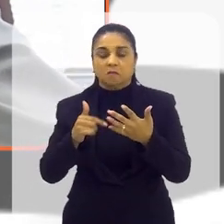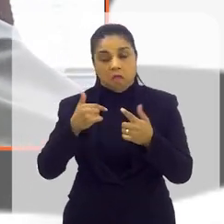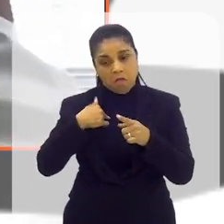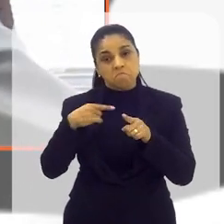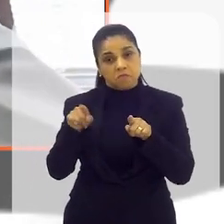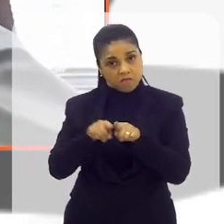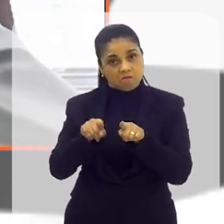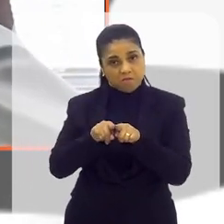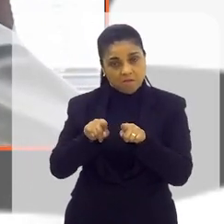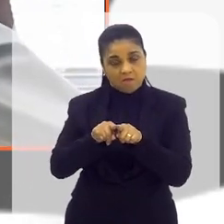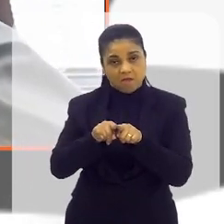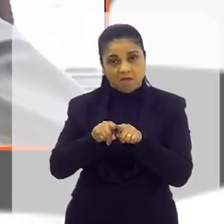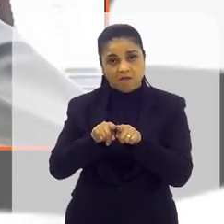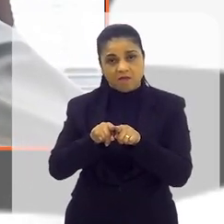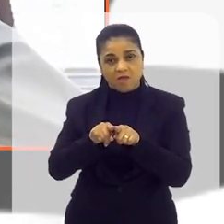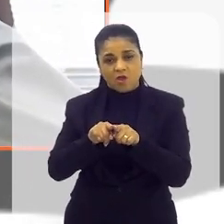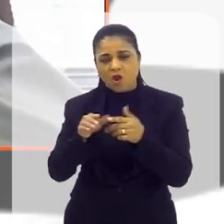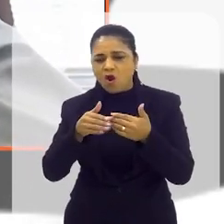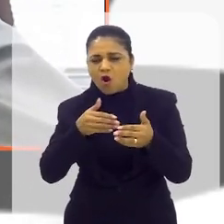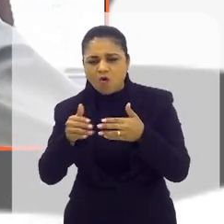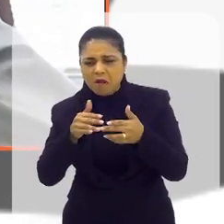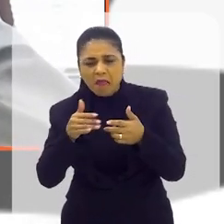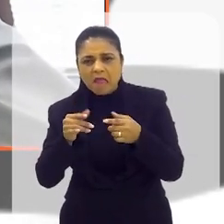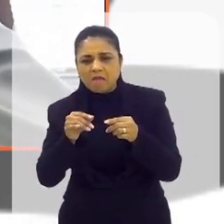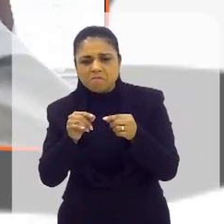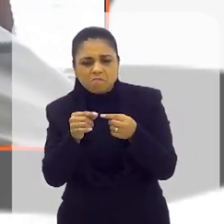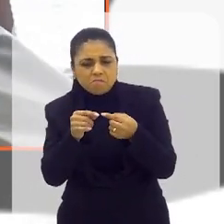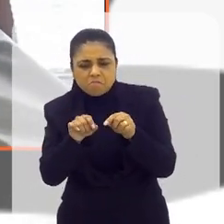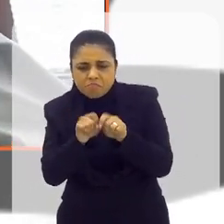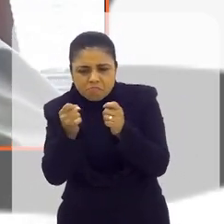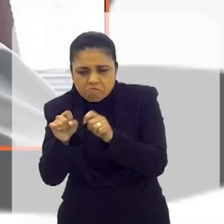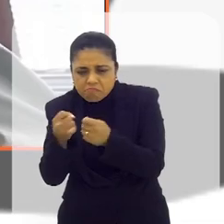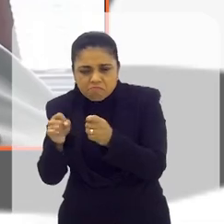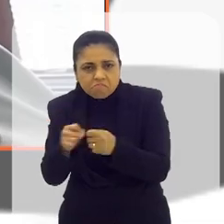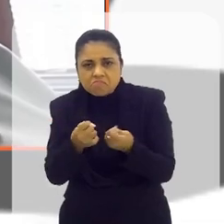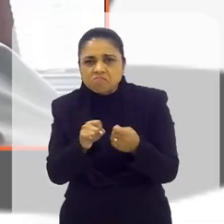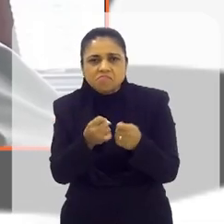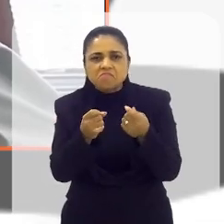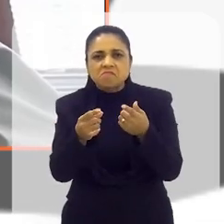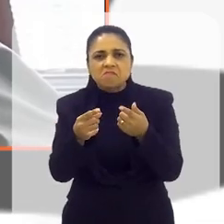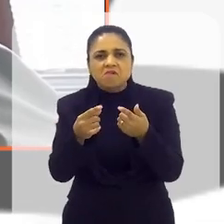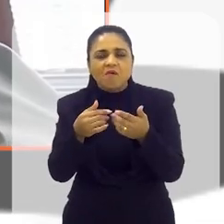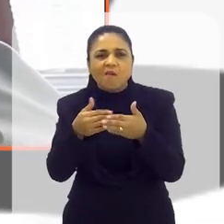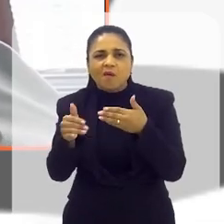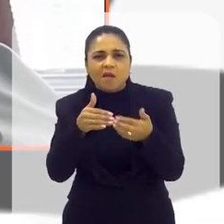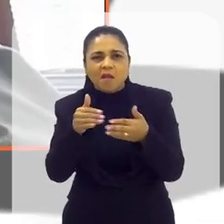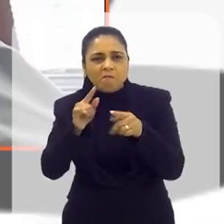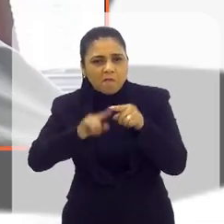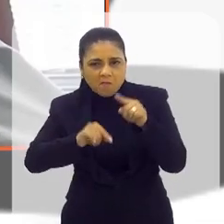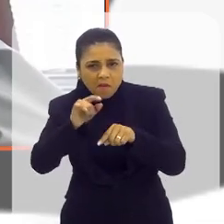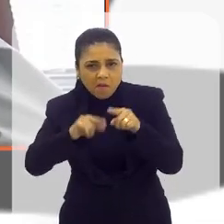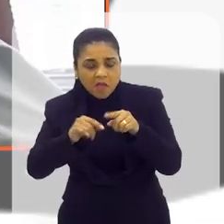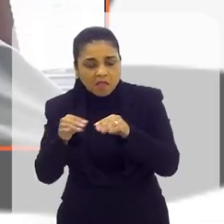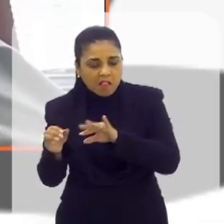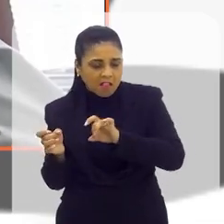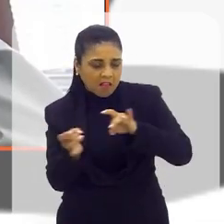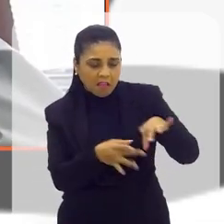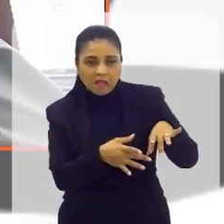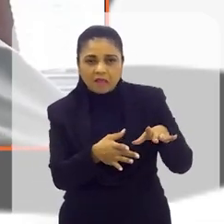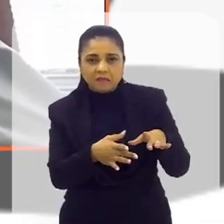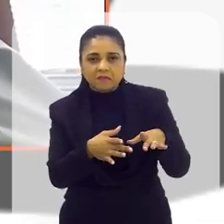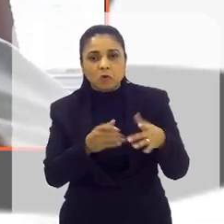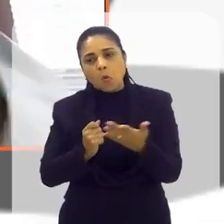inclusive a nossa mesmo, por causa de qualquer pestinha, qualquer coisa que ficasse danificada, colocava de lado